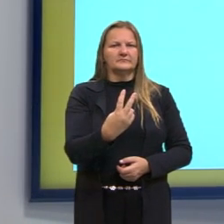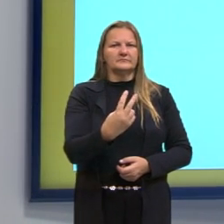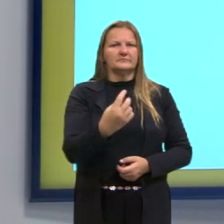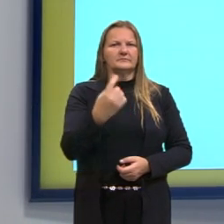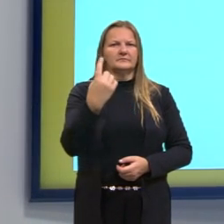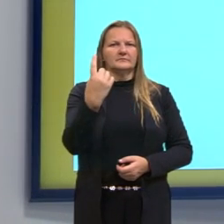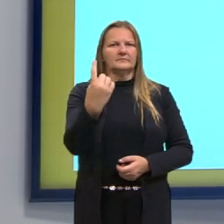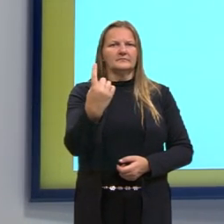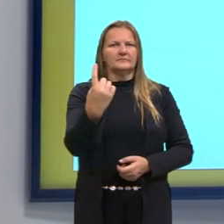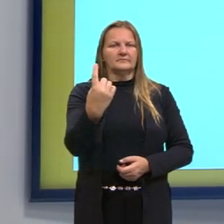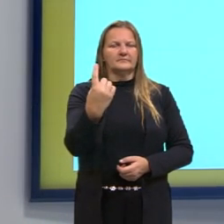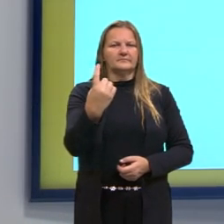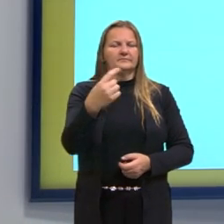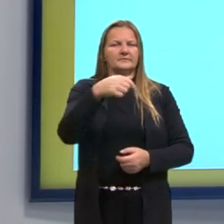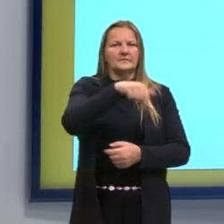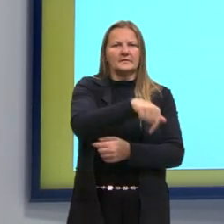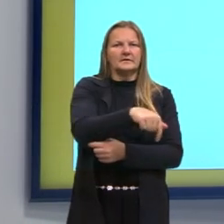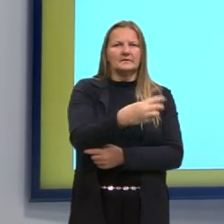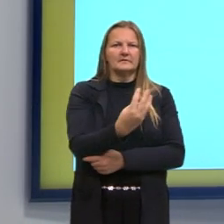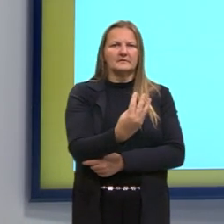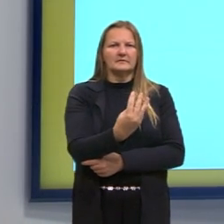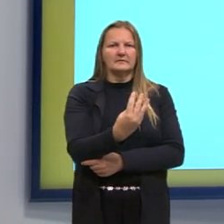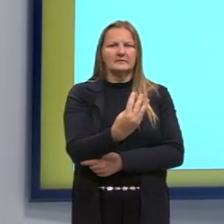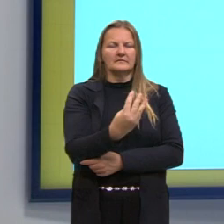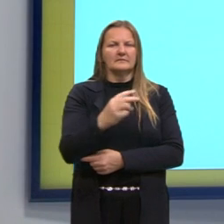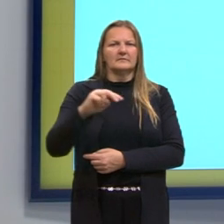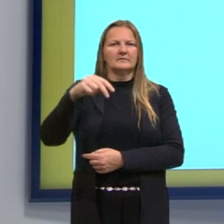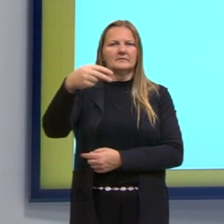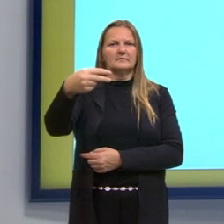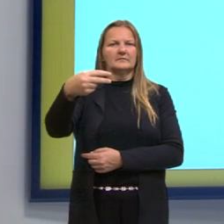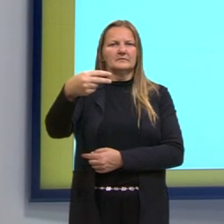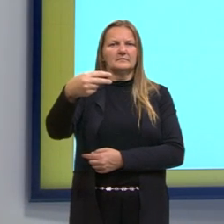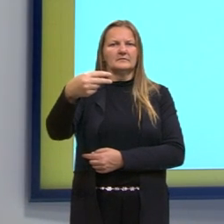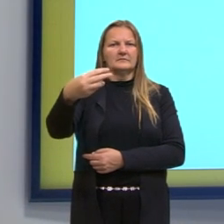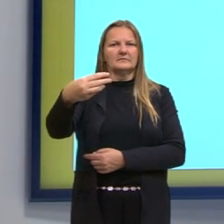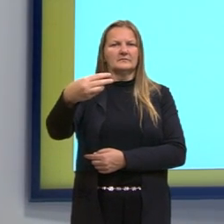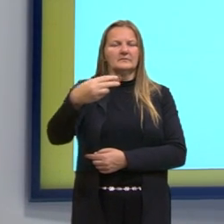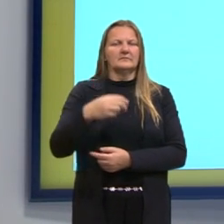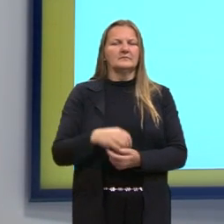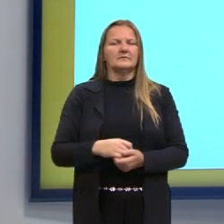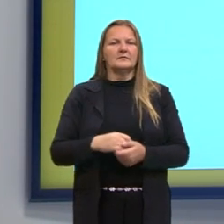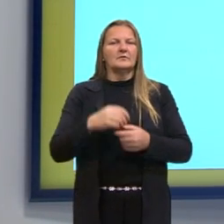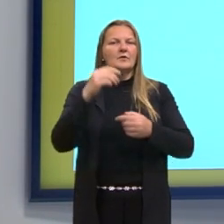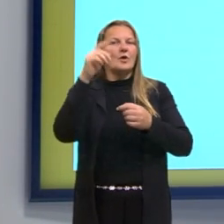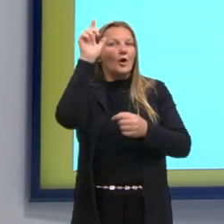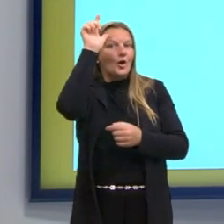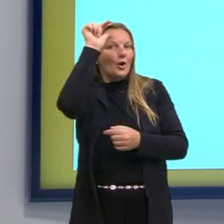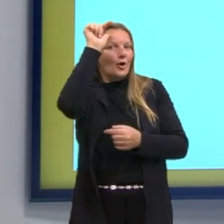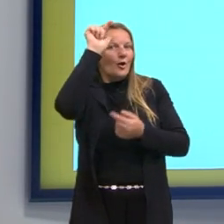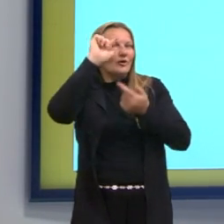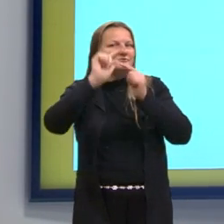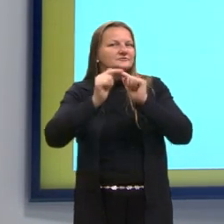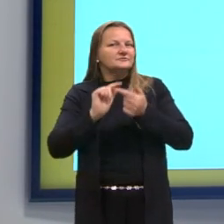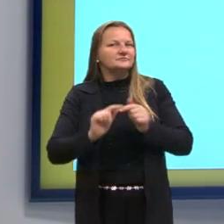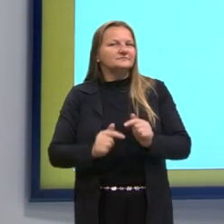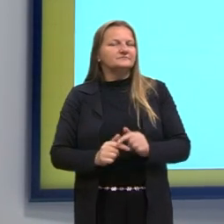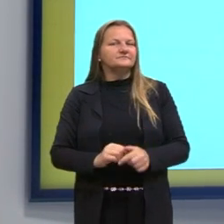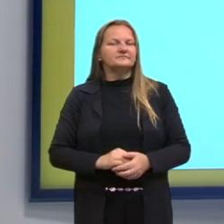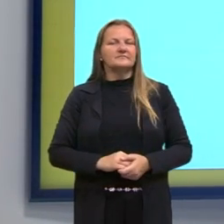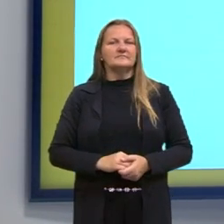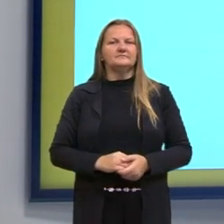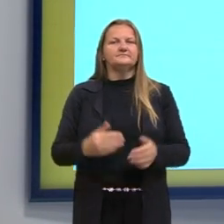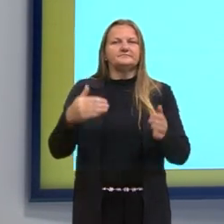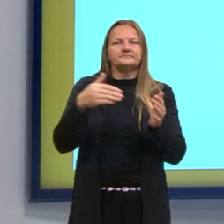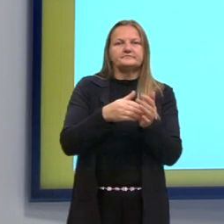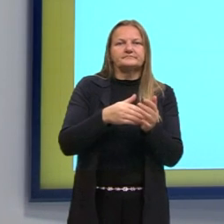o expoente seria 1. O Q3, o expoente seria 2. Então, a ordem seria o seguinte. Eu